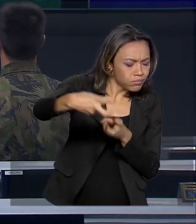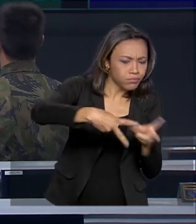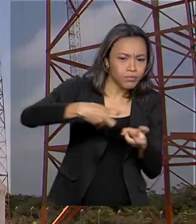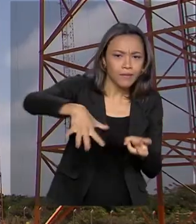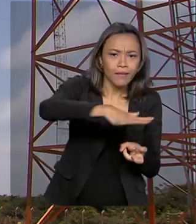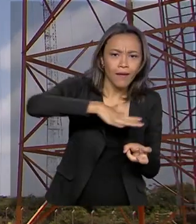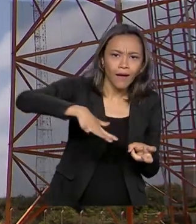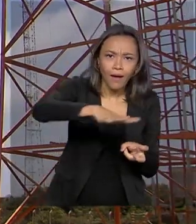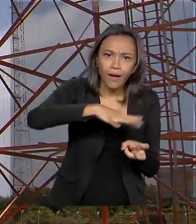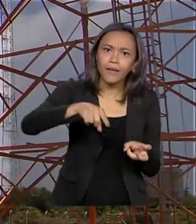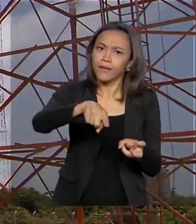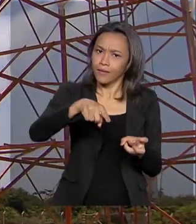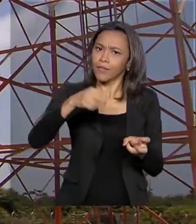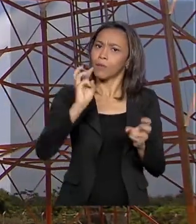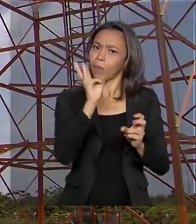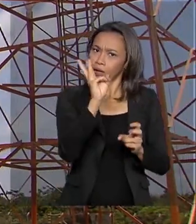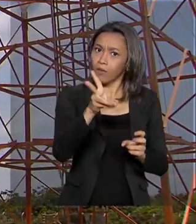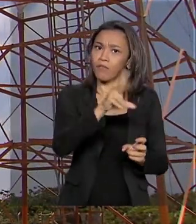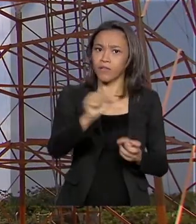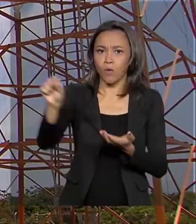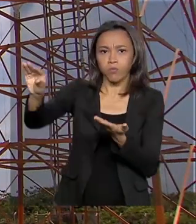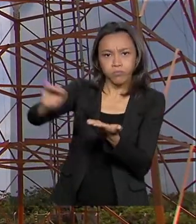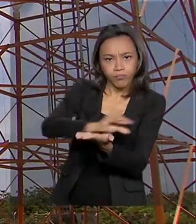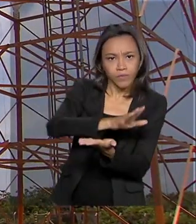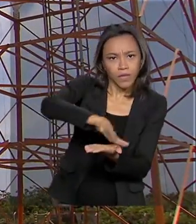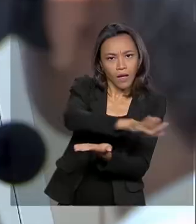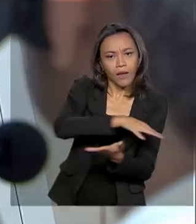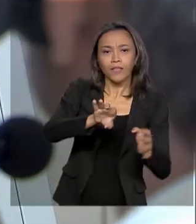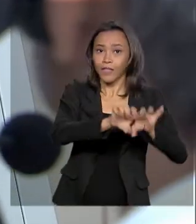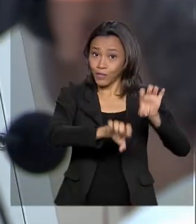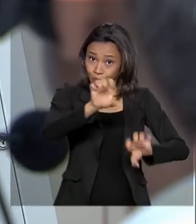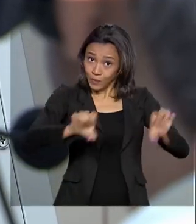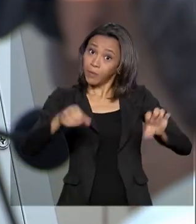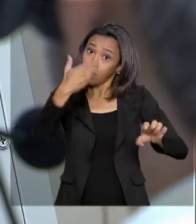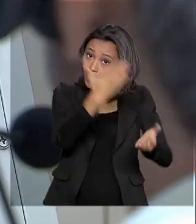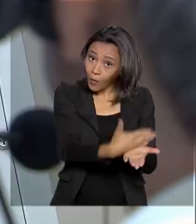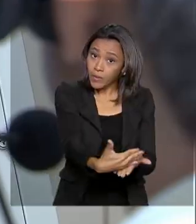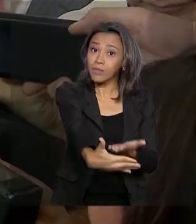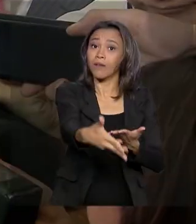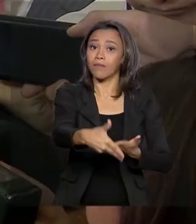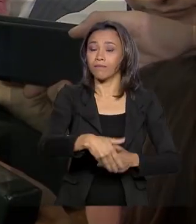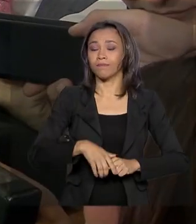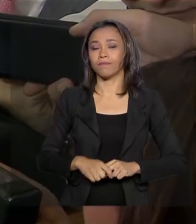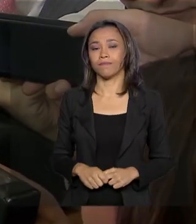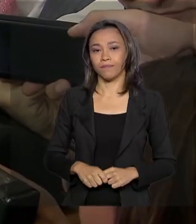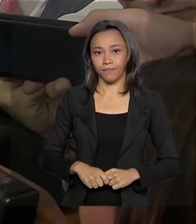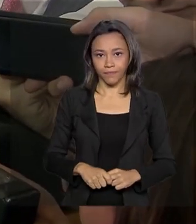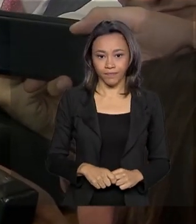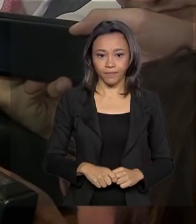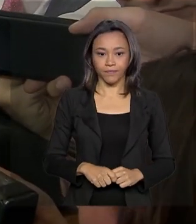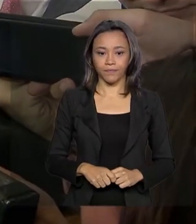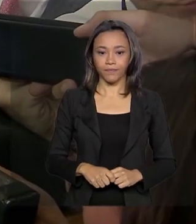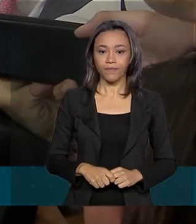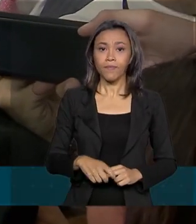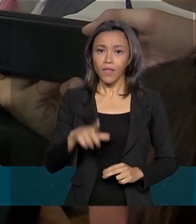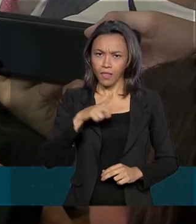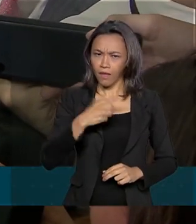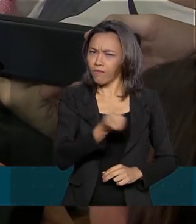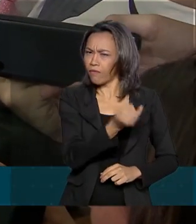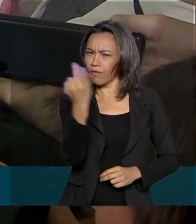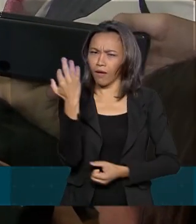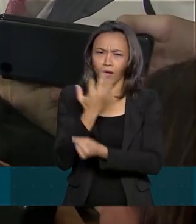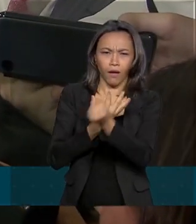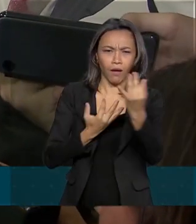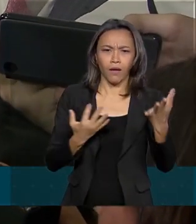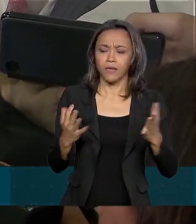Alcântara, que deve receber investimentos em infraestrutura para começar a operar. Logicamente, você vai ter muitas empresas participando, não